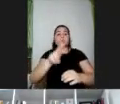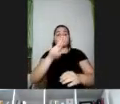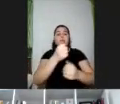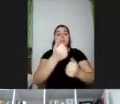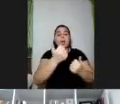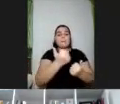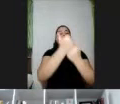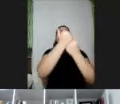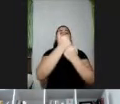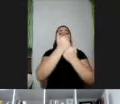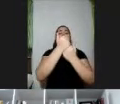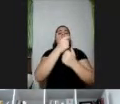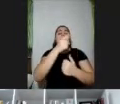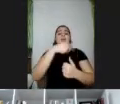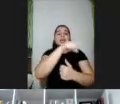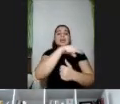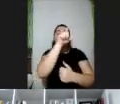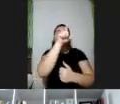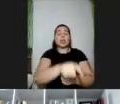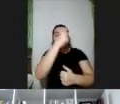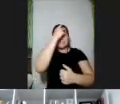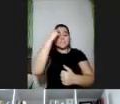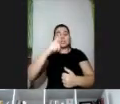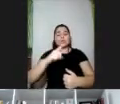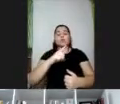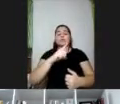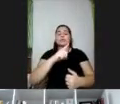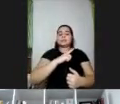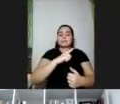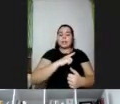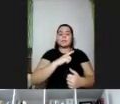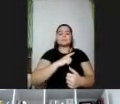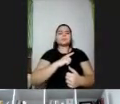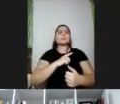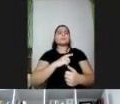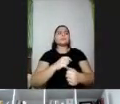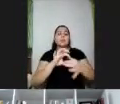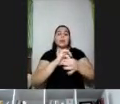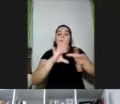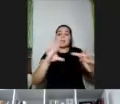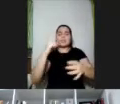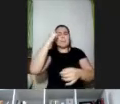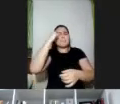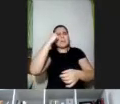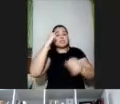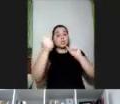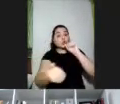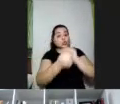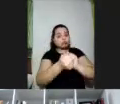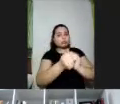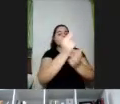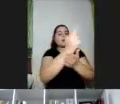autonomia e independência da pessoa com deficiência na sua interação social. E aí, pensar junto desenho universal e tecnologia